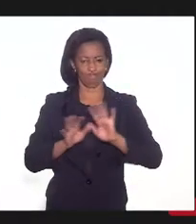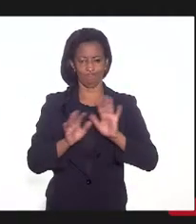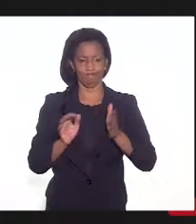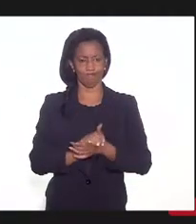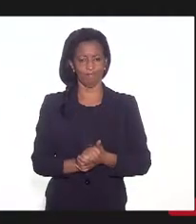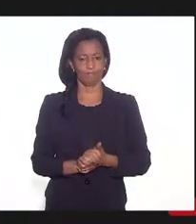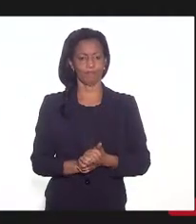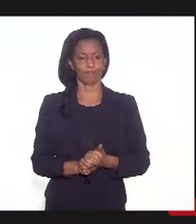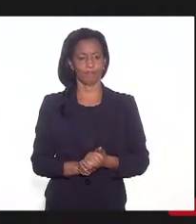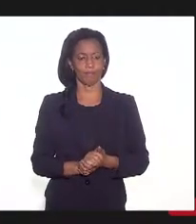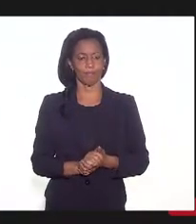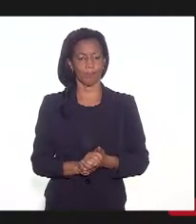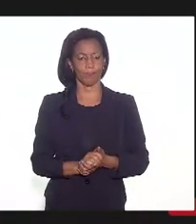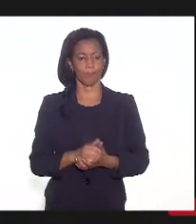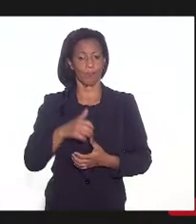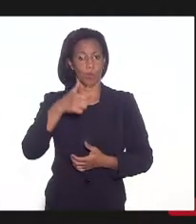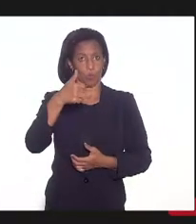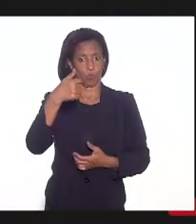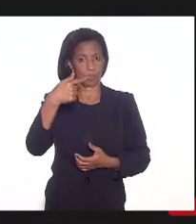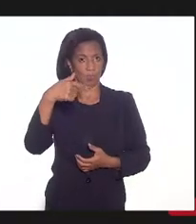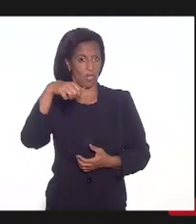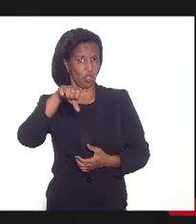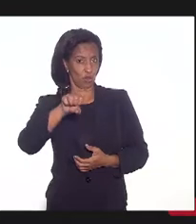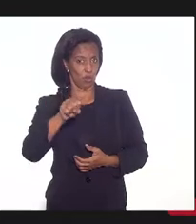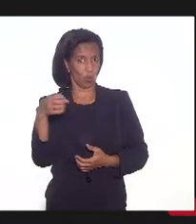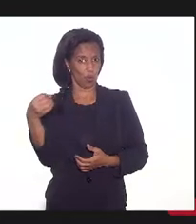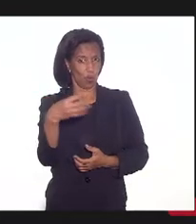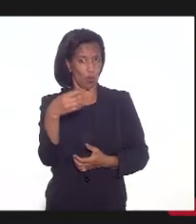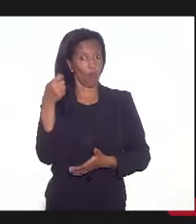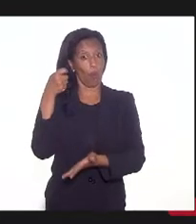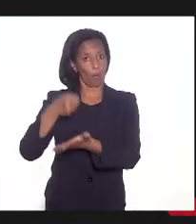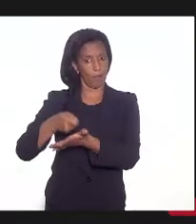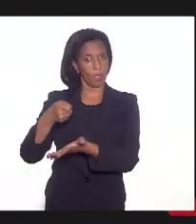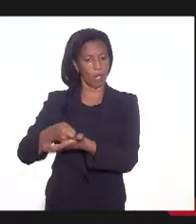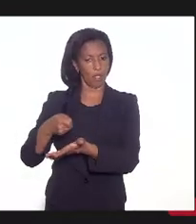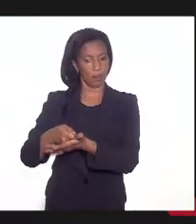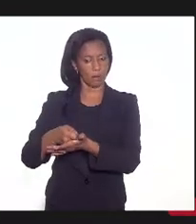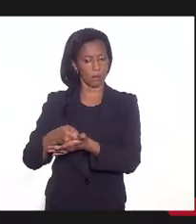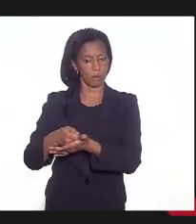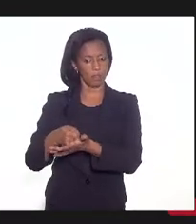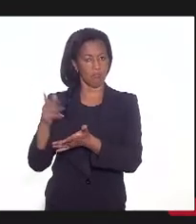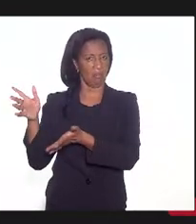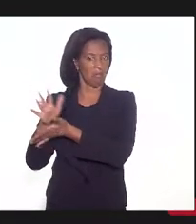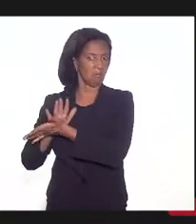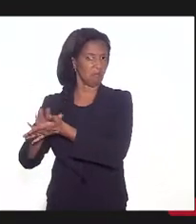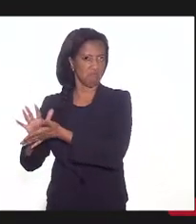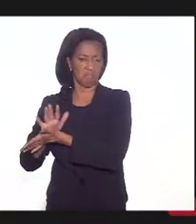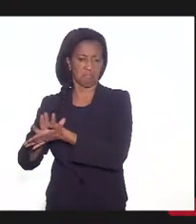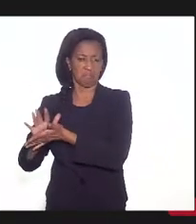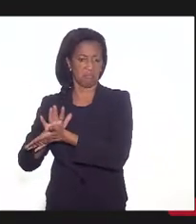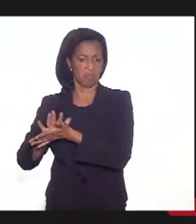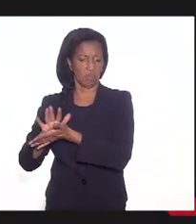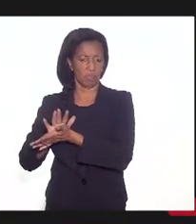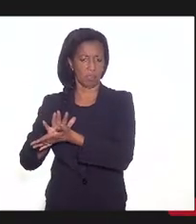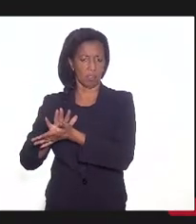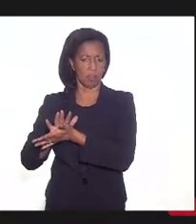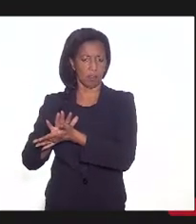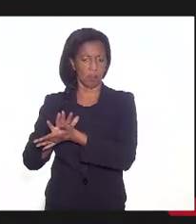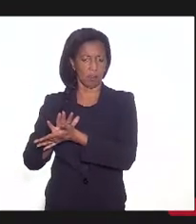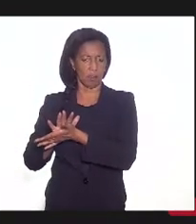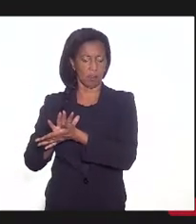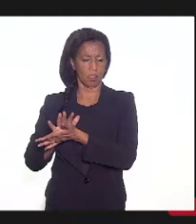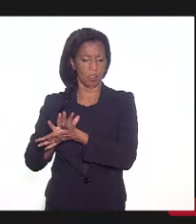compensação, e no novo cenário, é obrigatório. No cenário, sem nada, vocês podem ver que no cenário,